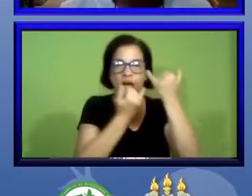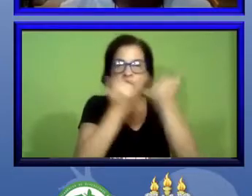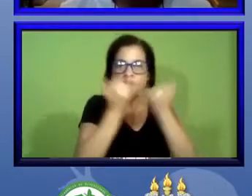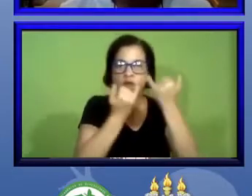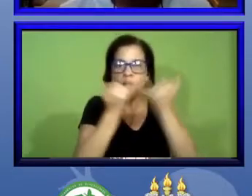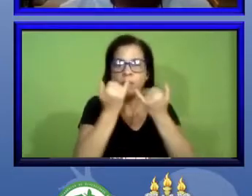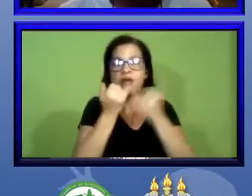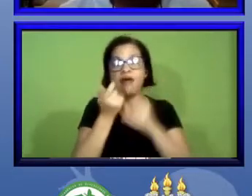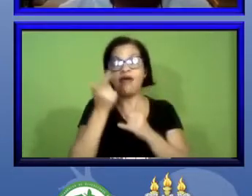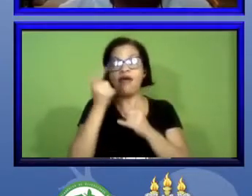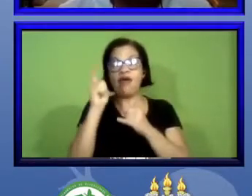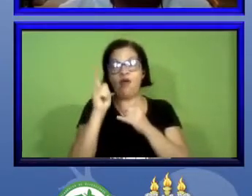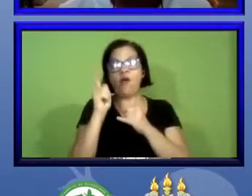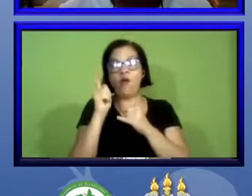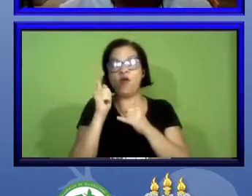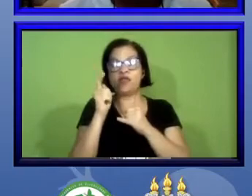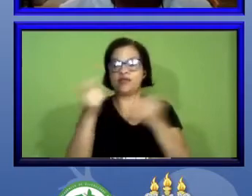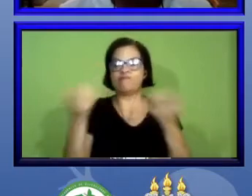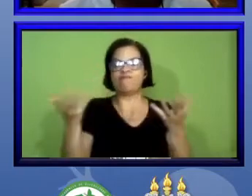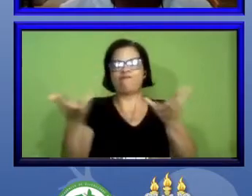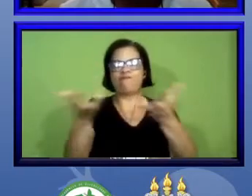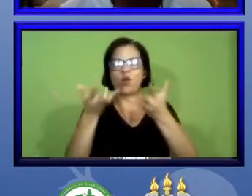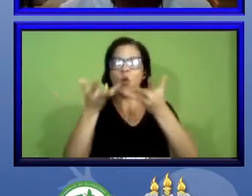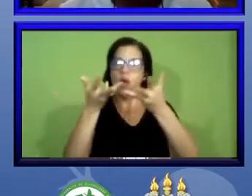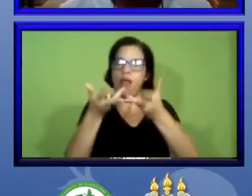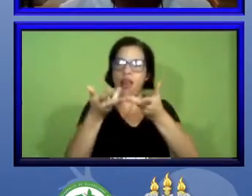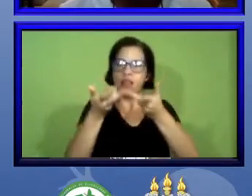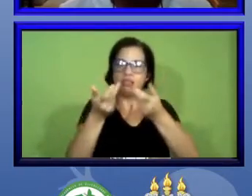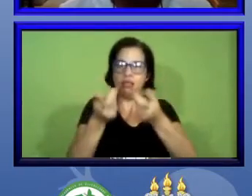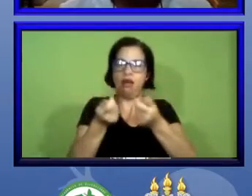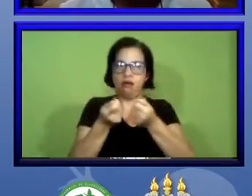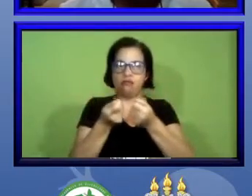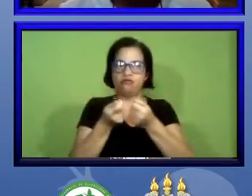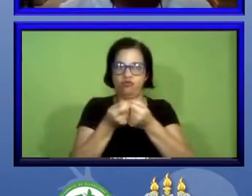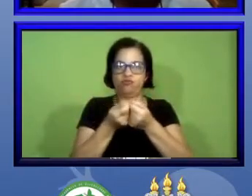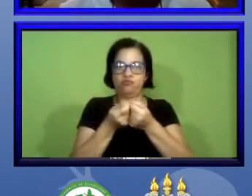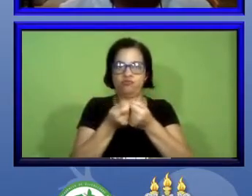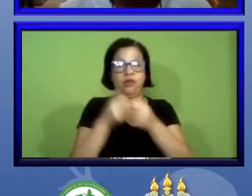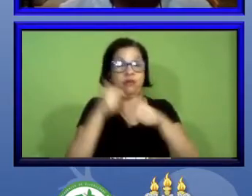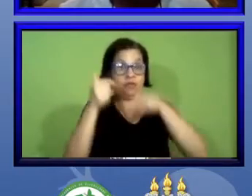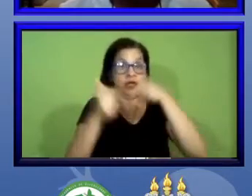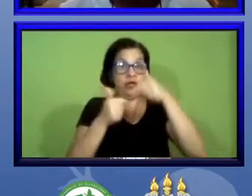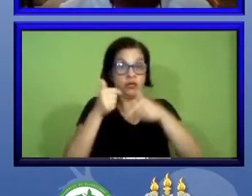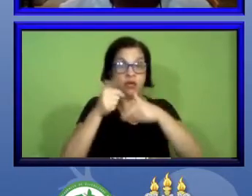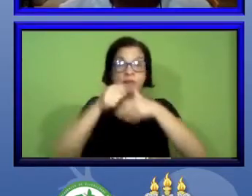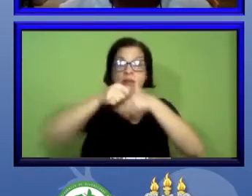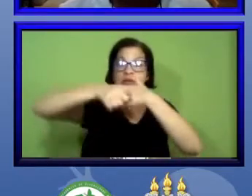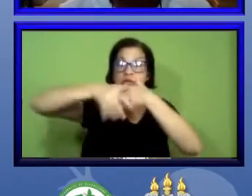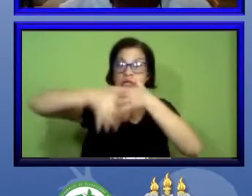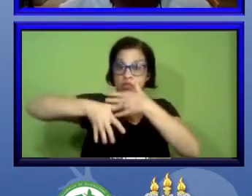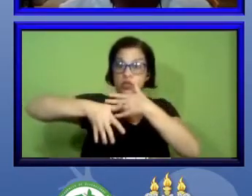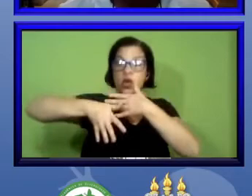outro nível de qualidade para que os trabalhos taxonômicos